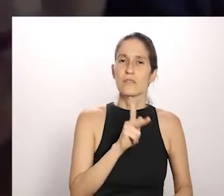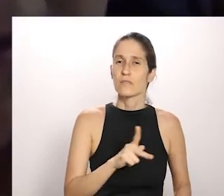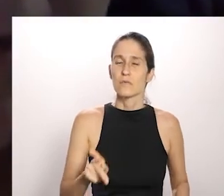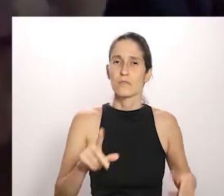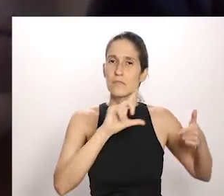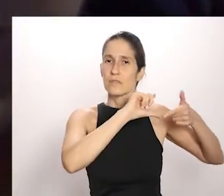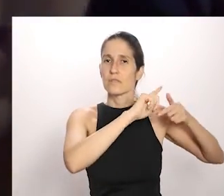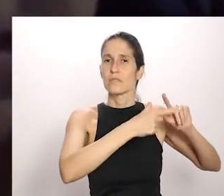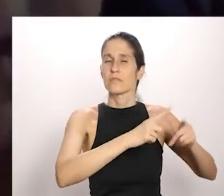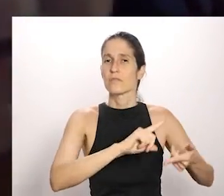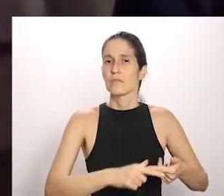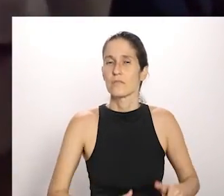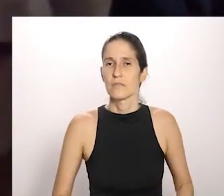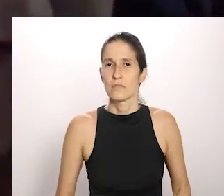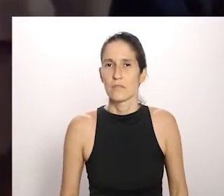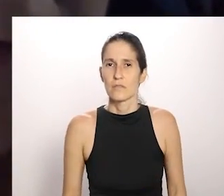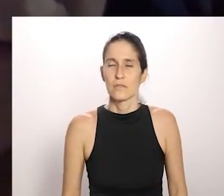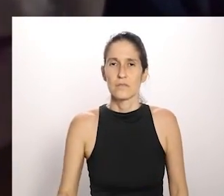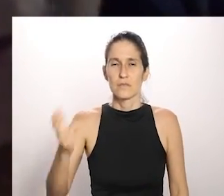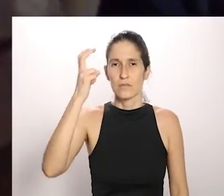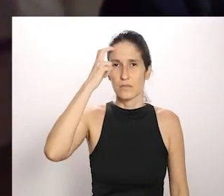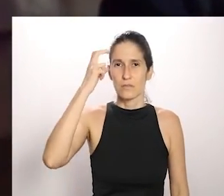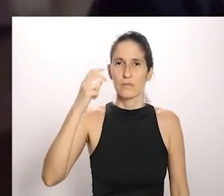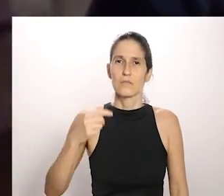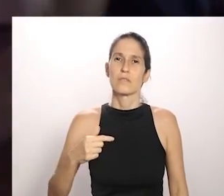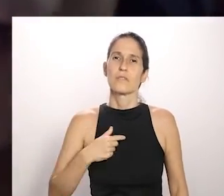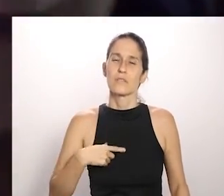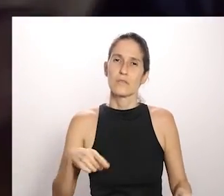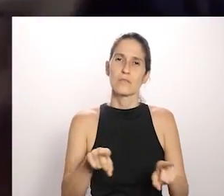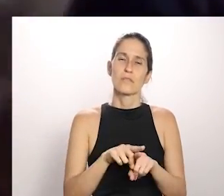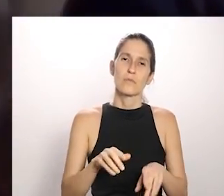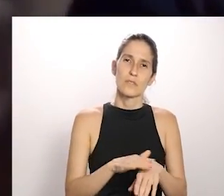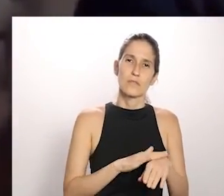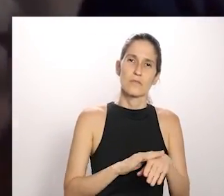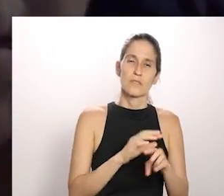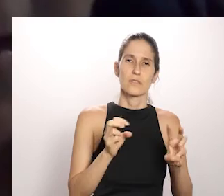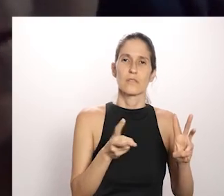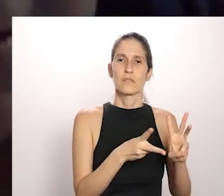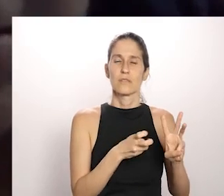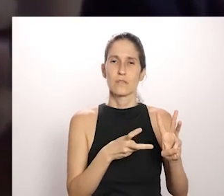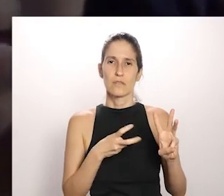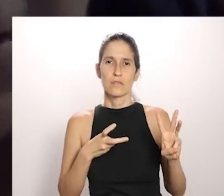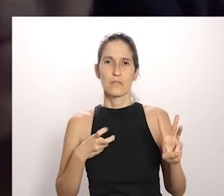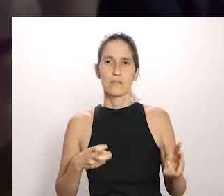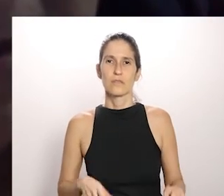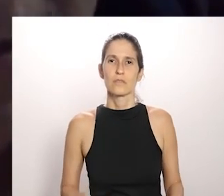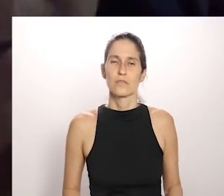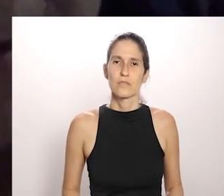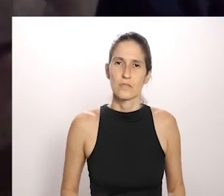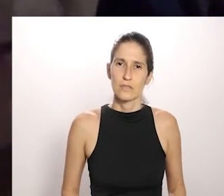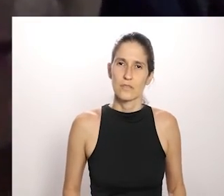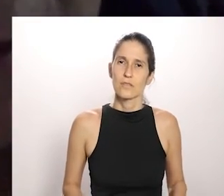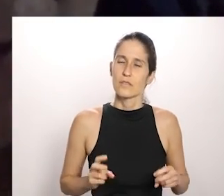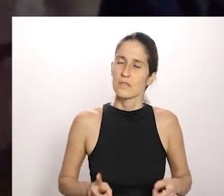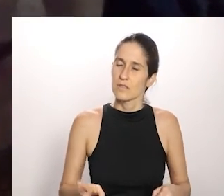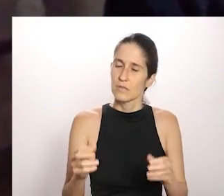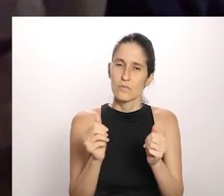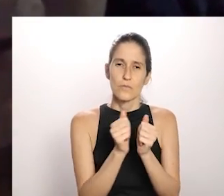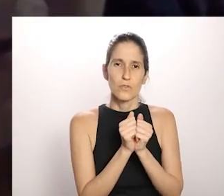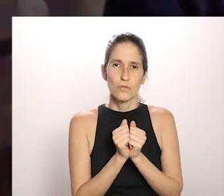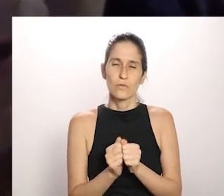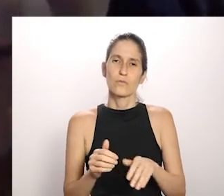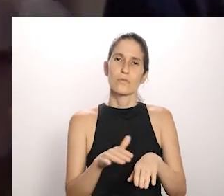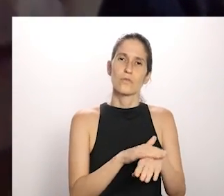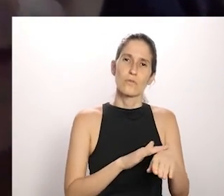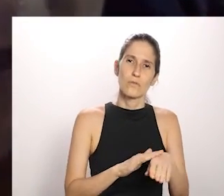essa ontem uns dias atrás eu estive conversando com o Toei lá dos Funiô a gente de uma certa forma se aproximou nessa